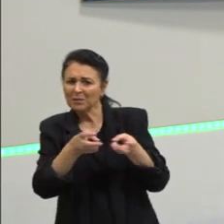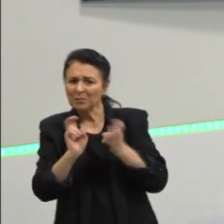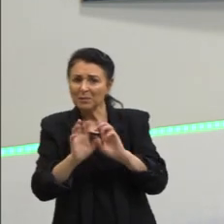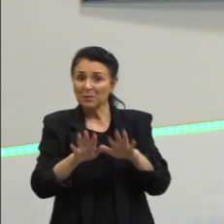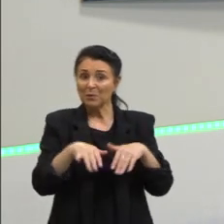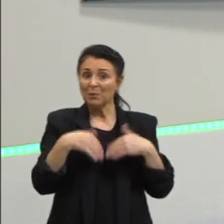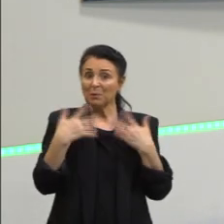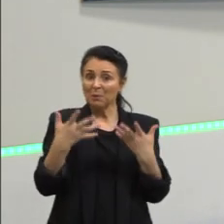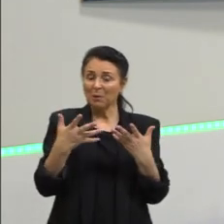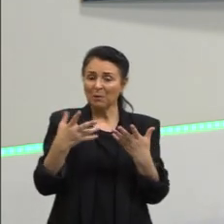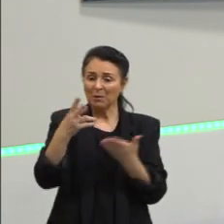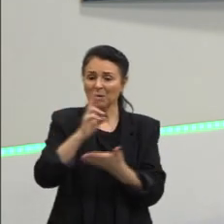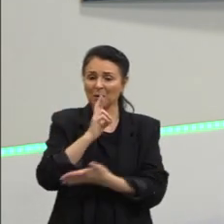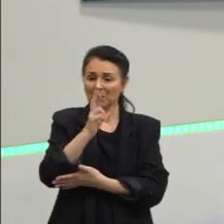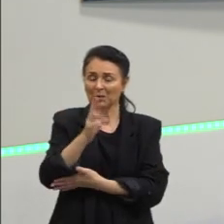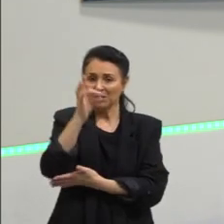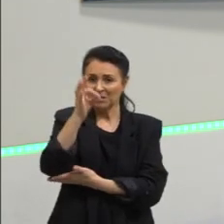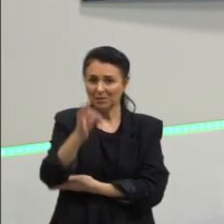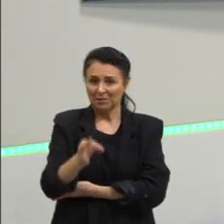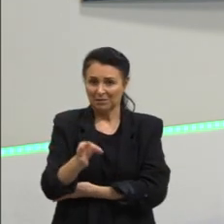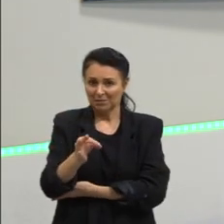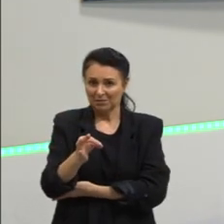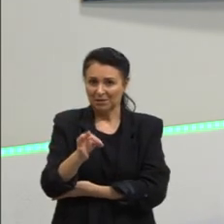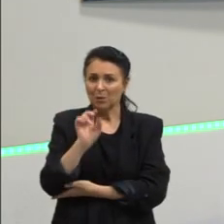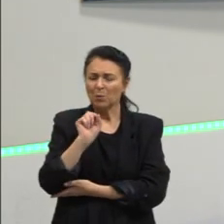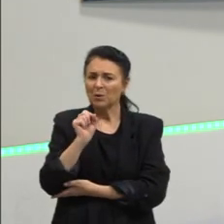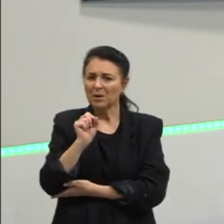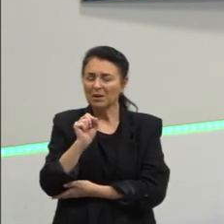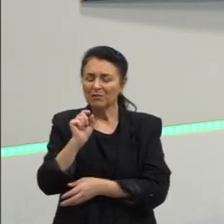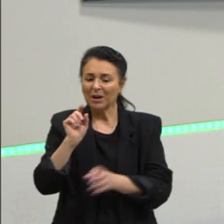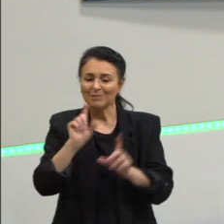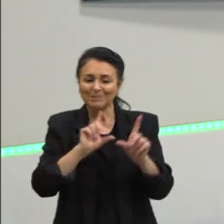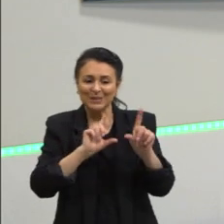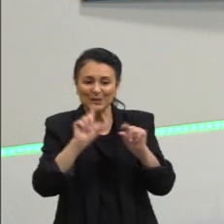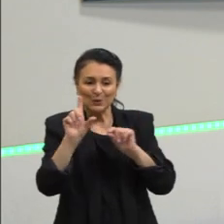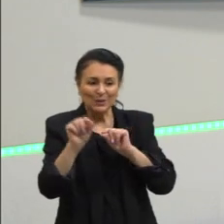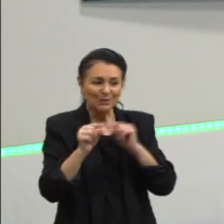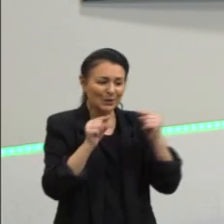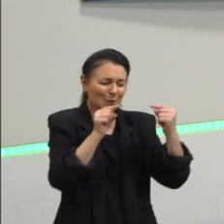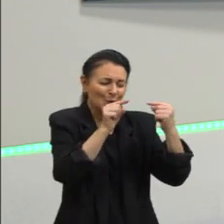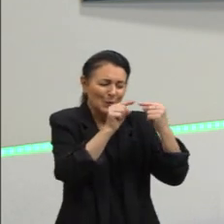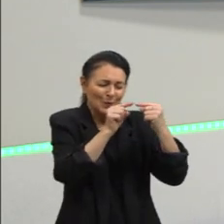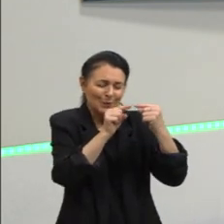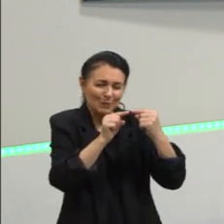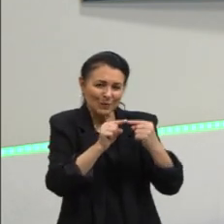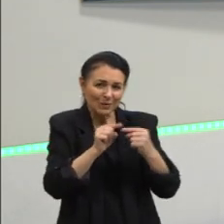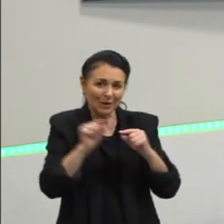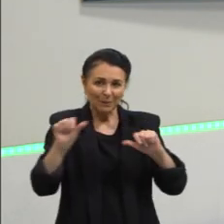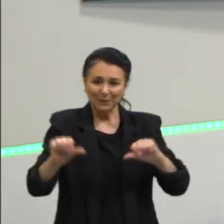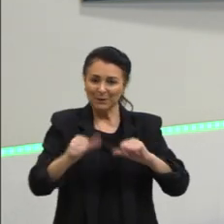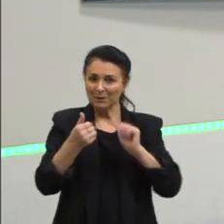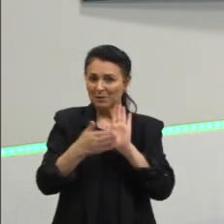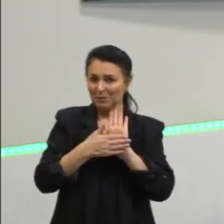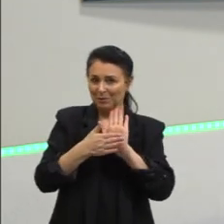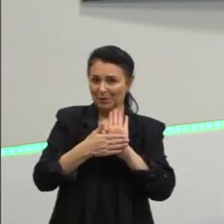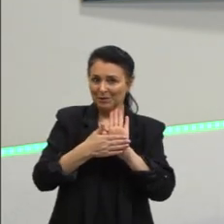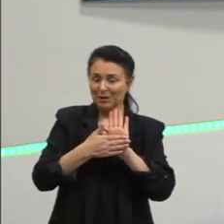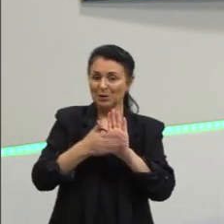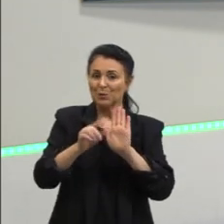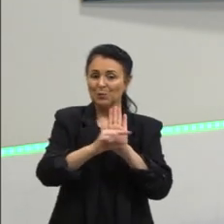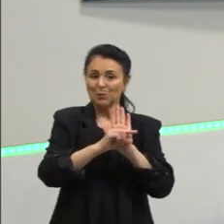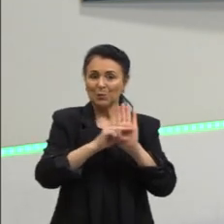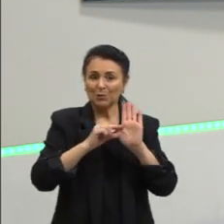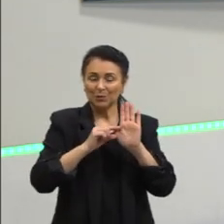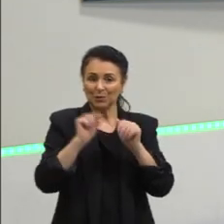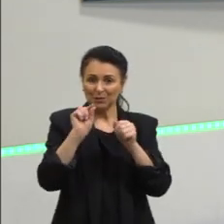vai fechar melhor Qual alternativa que fecha melhor com a proposta dele Por que